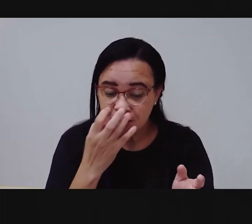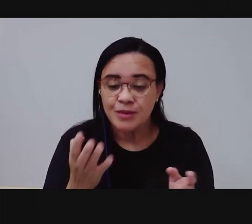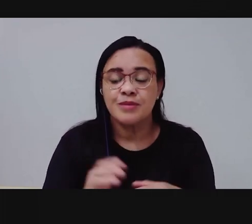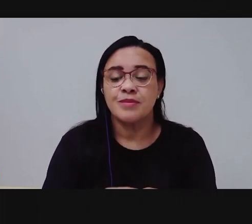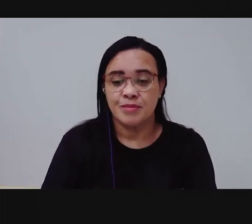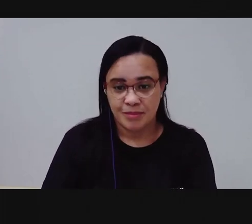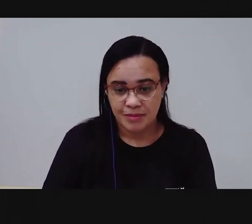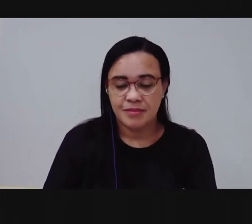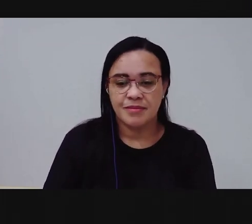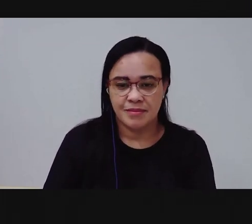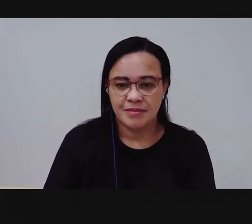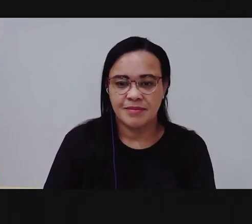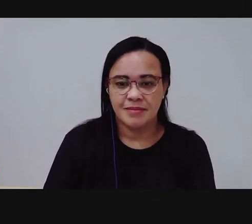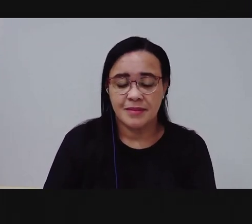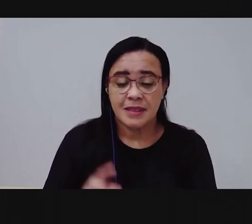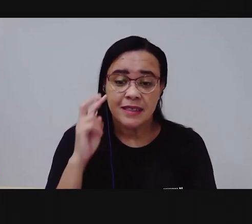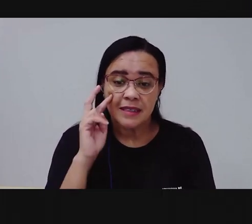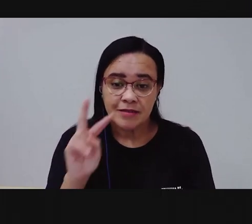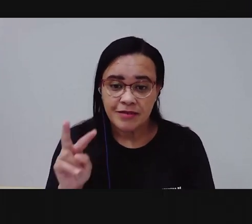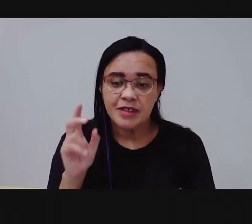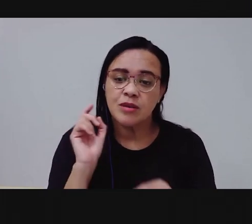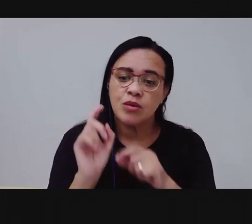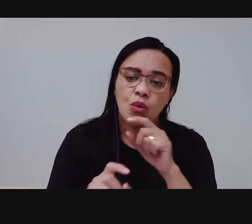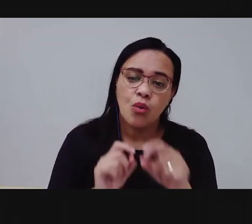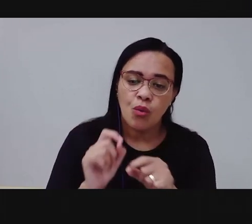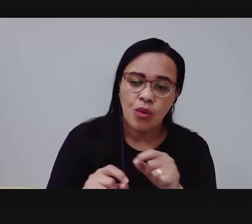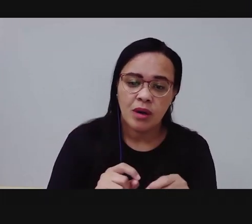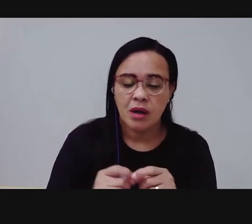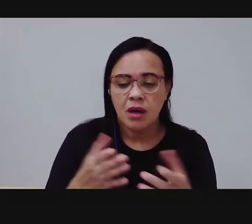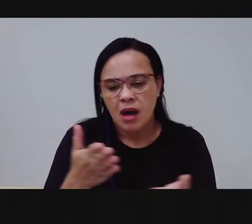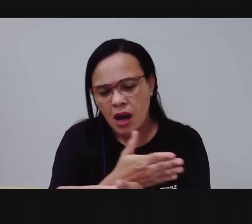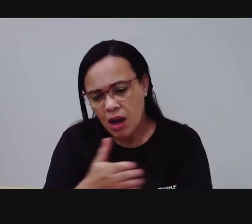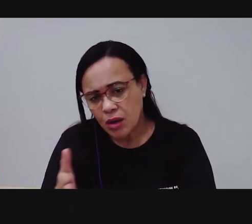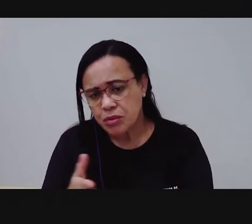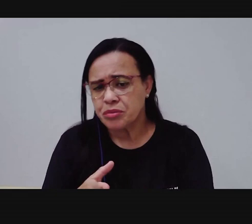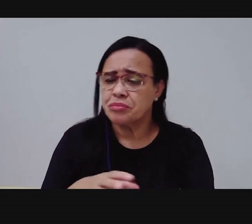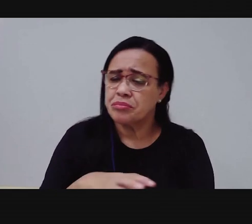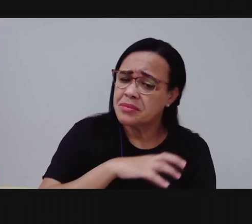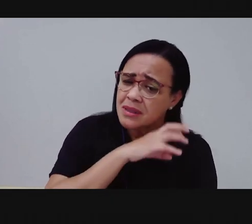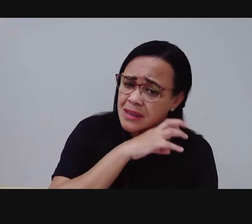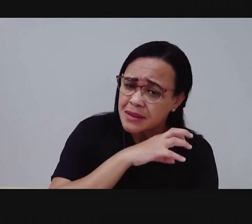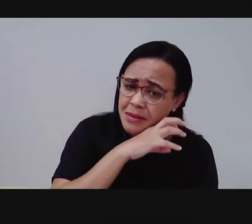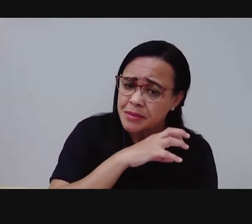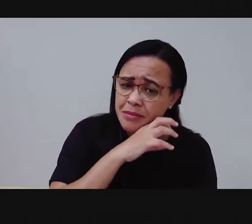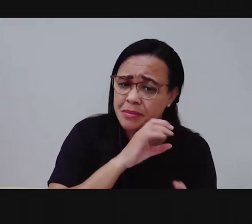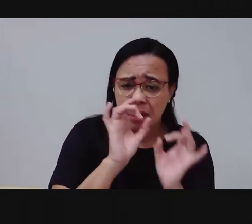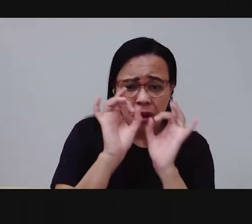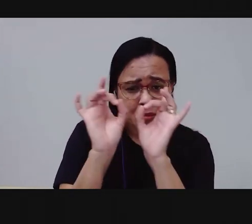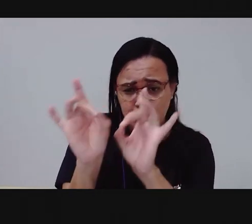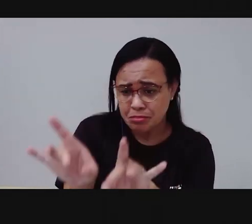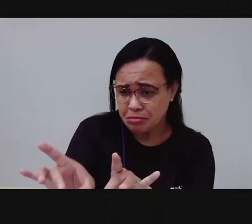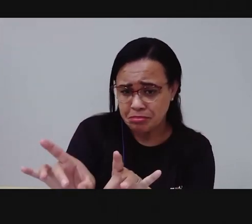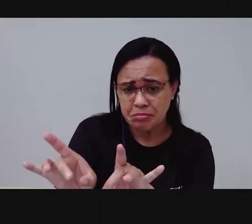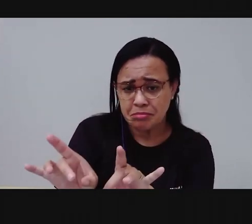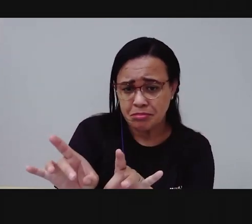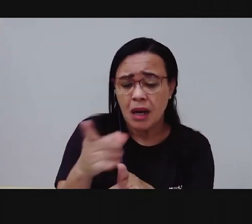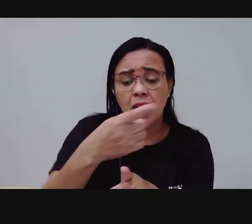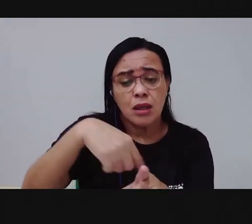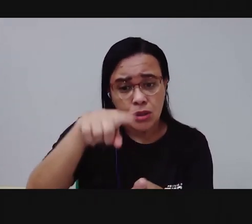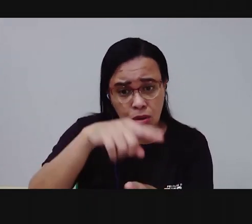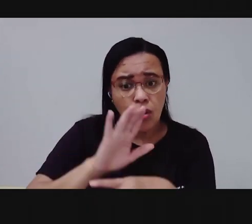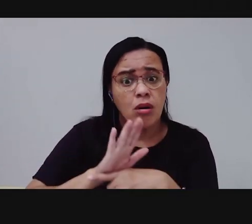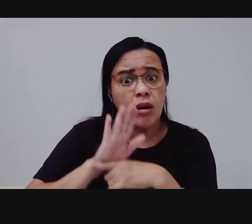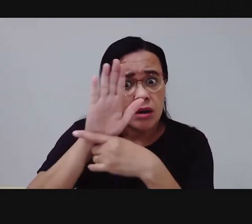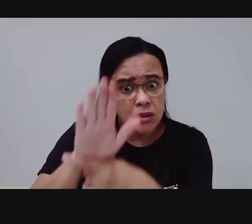Também vimos que existem alguns animais que estão abandonados, maltratados na rua. E que a gente pode contribuir de alguma forma.